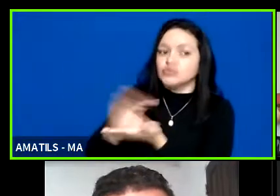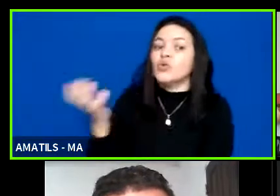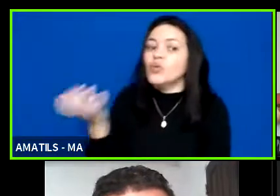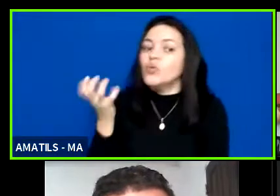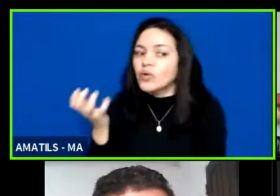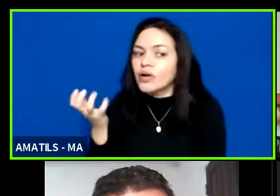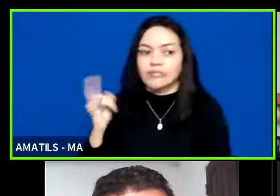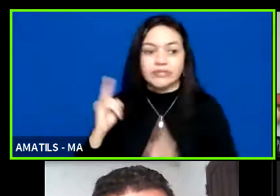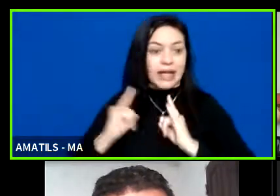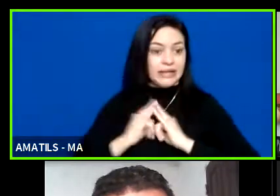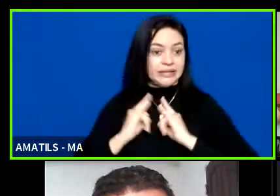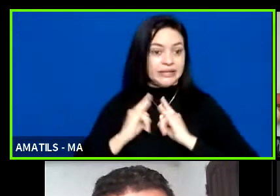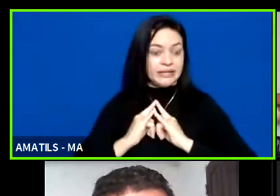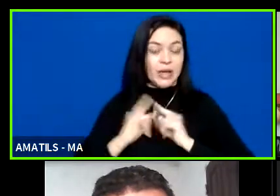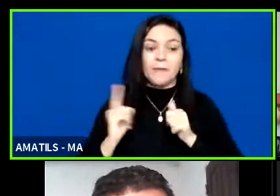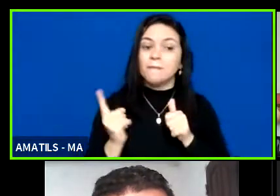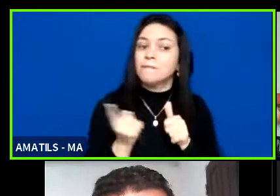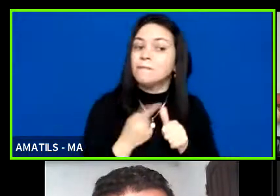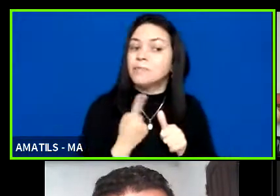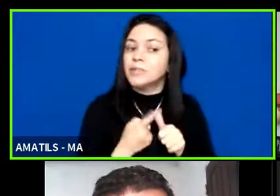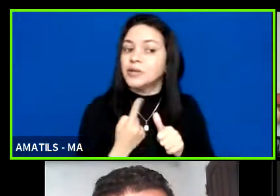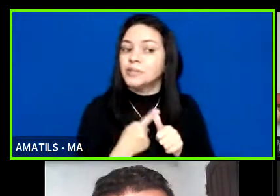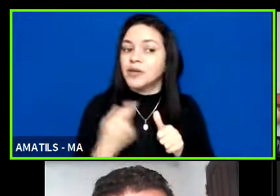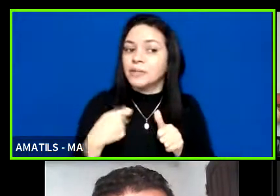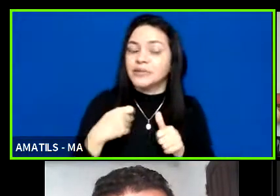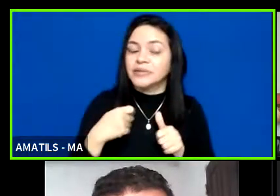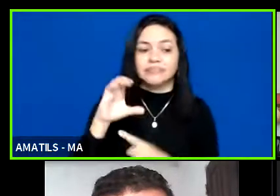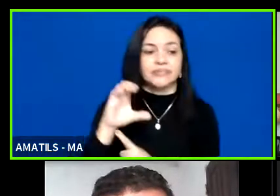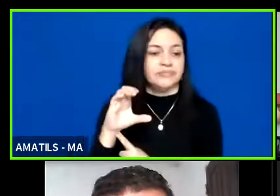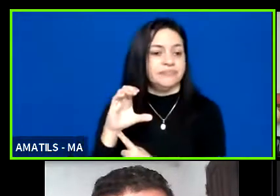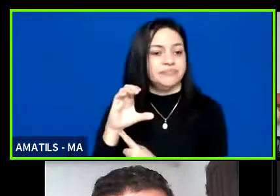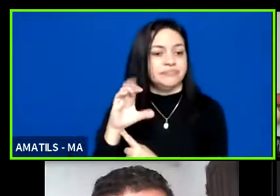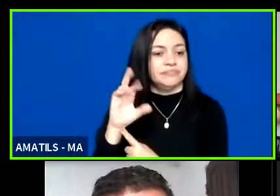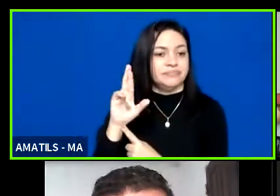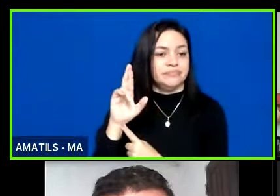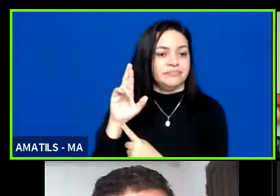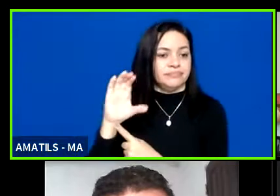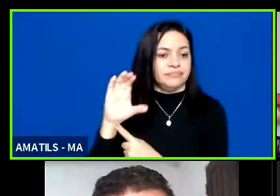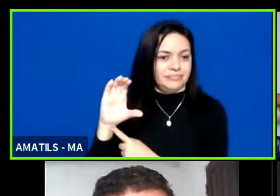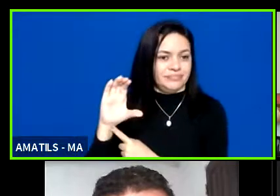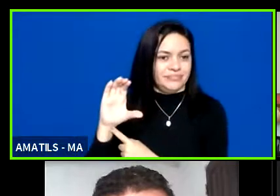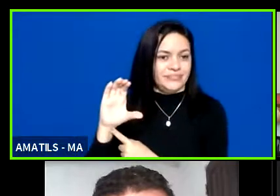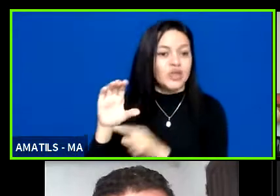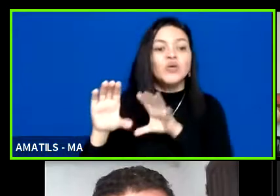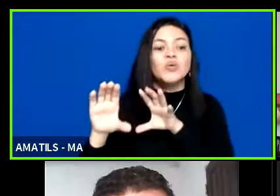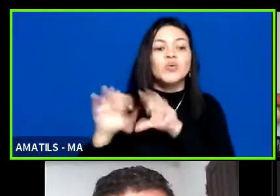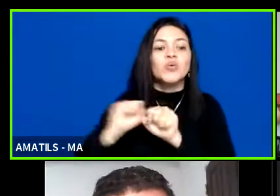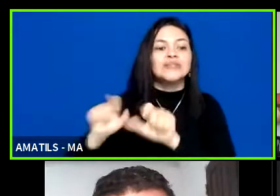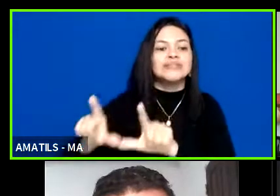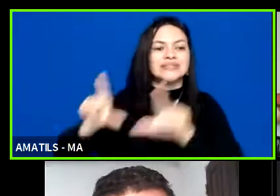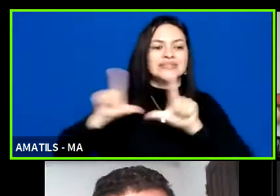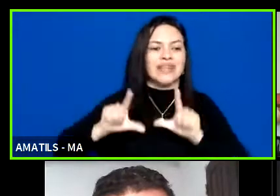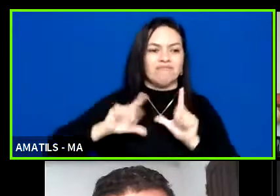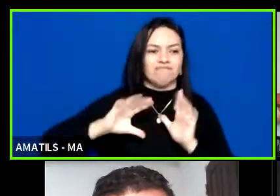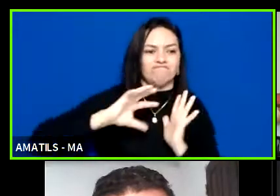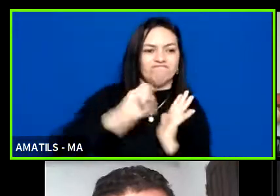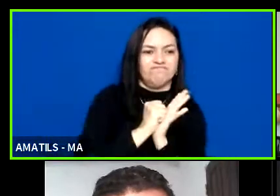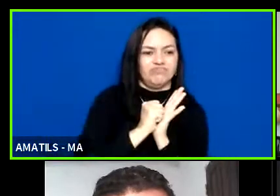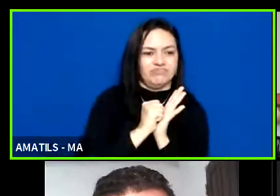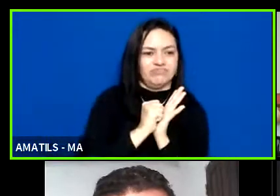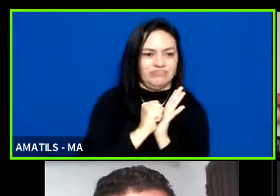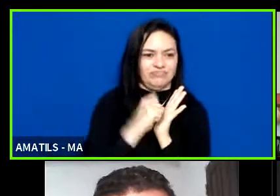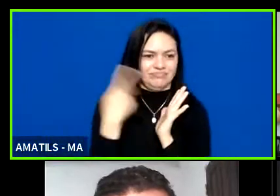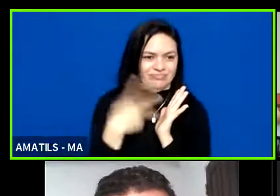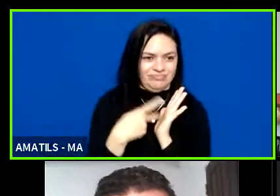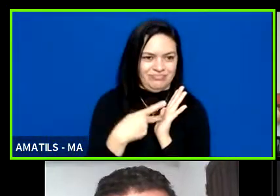precisam obter um CRC que nada nada mais é do que o certificado de registro cadastral o que que é isso